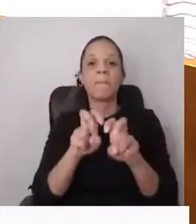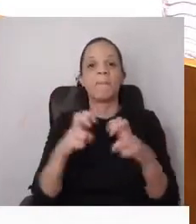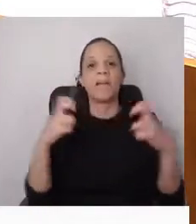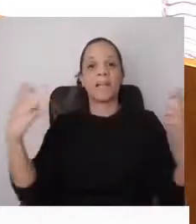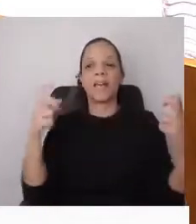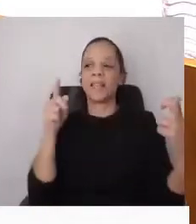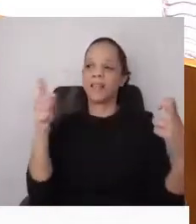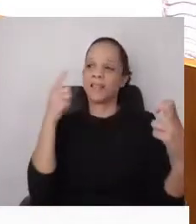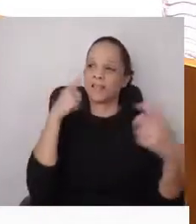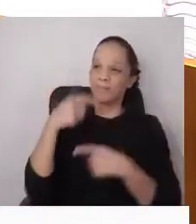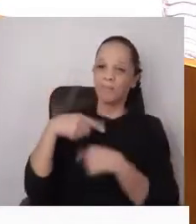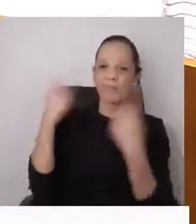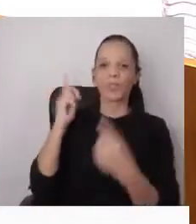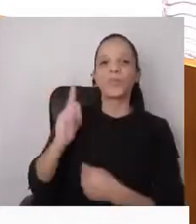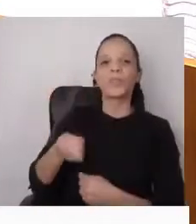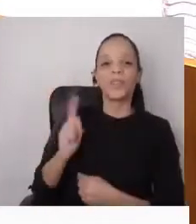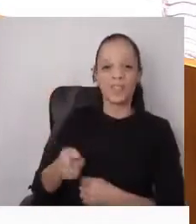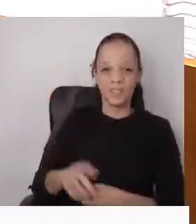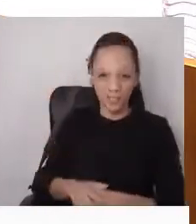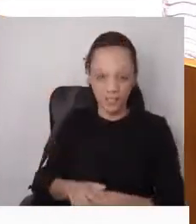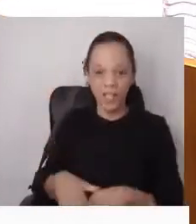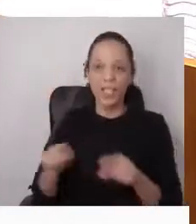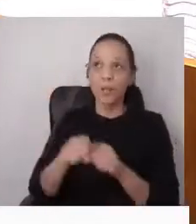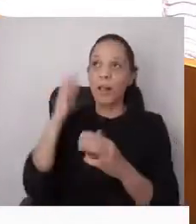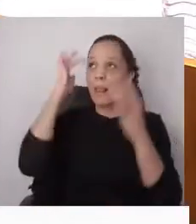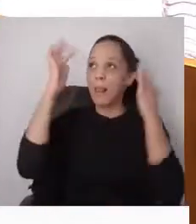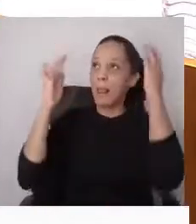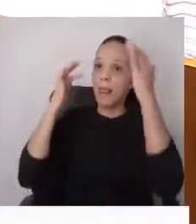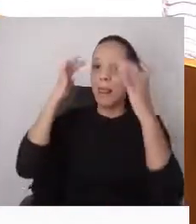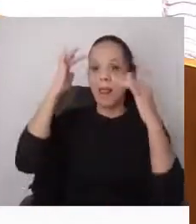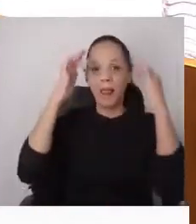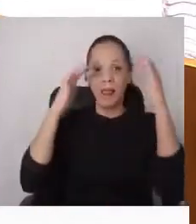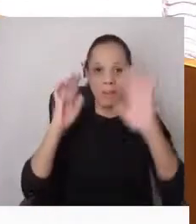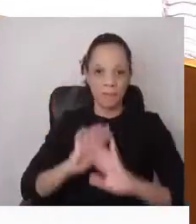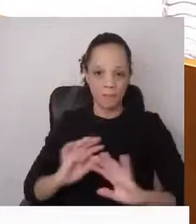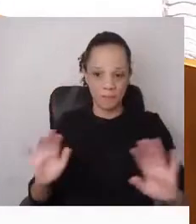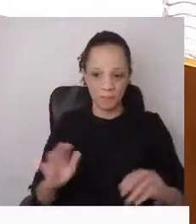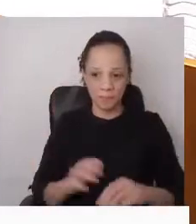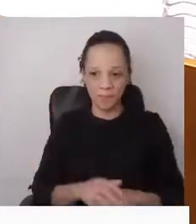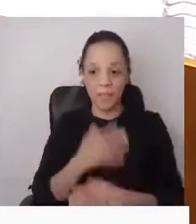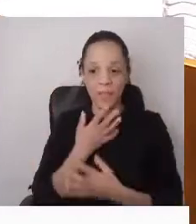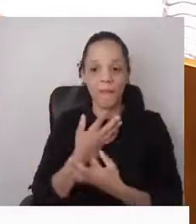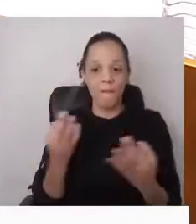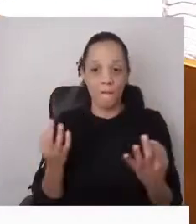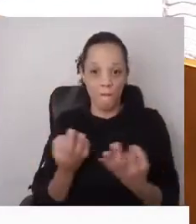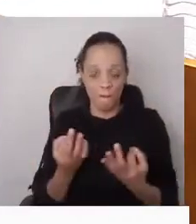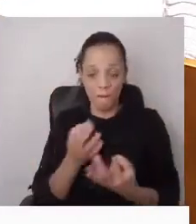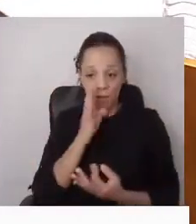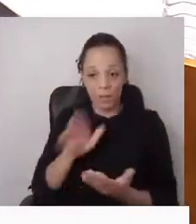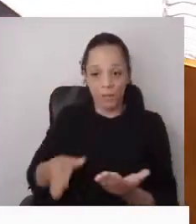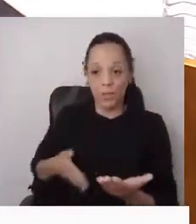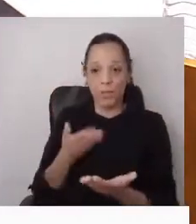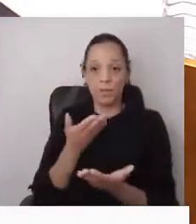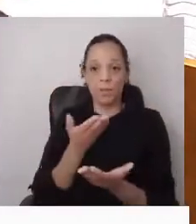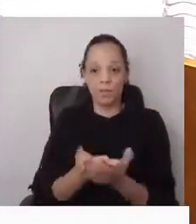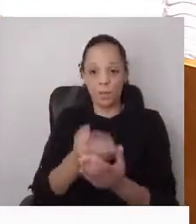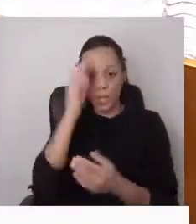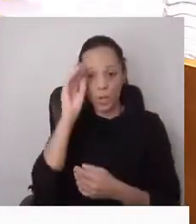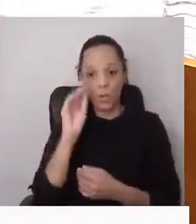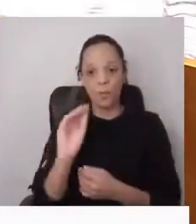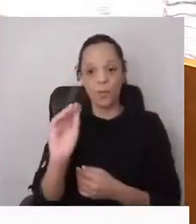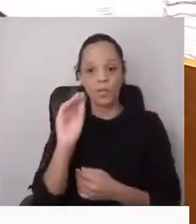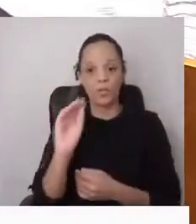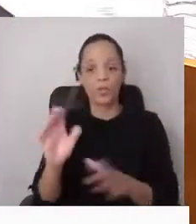demonstra uma total demagogia. De facto, ao propor um conjunto de recomendações ao Executivo